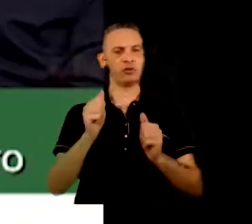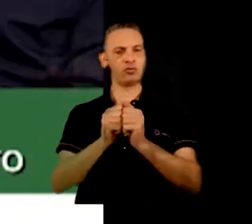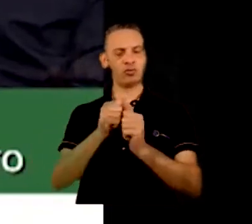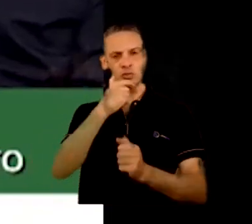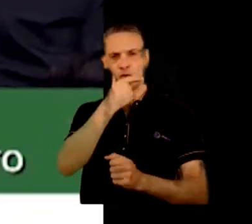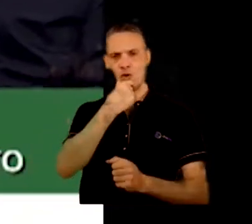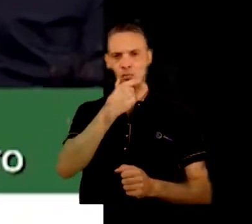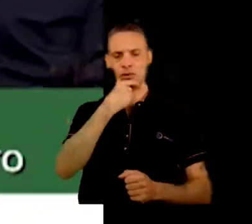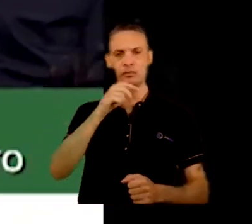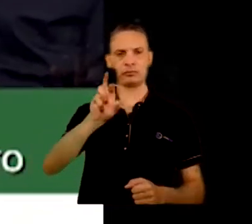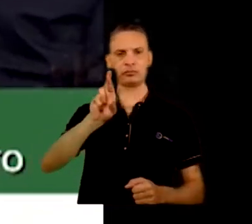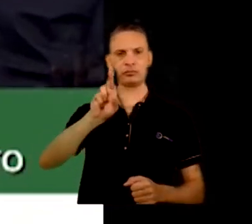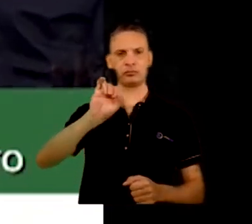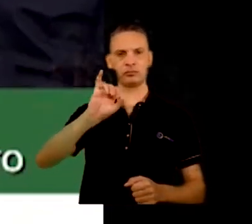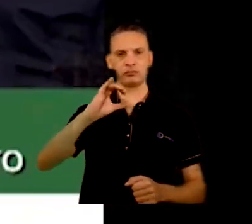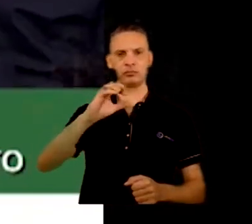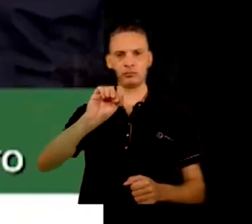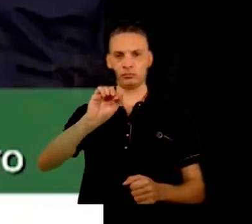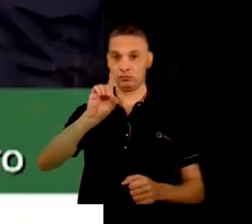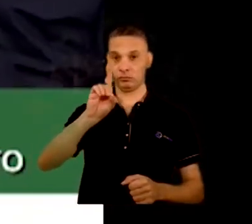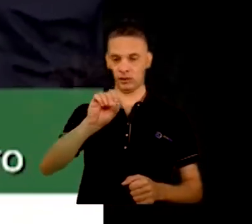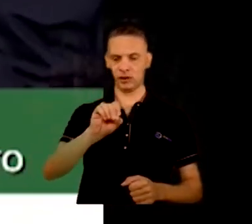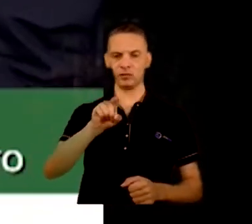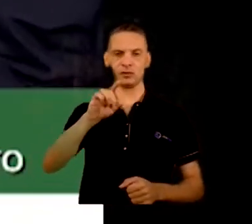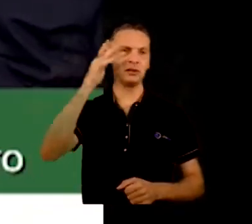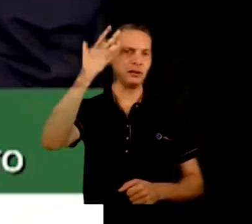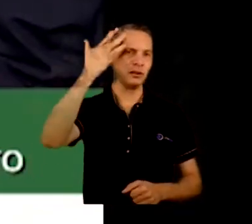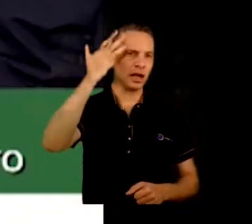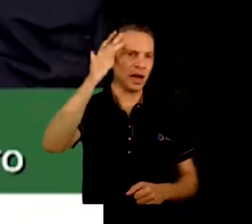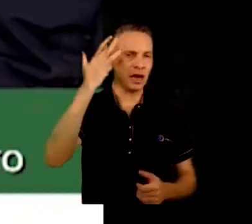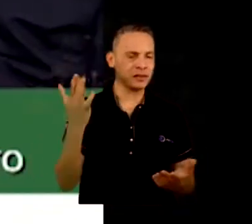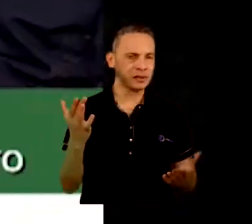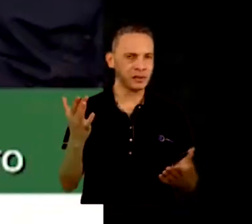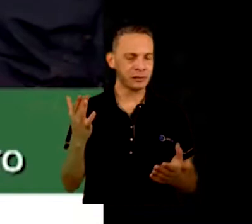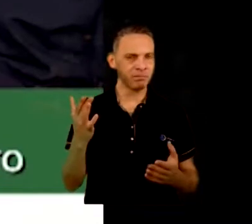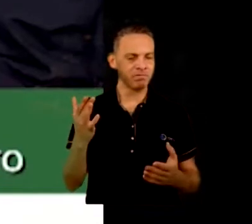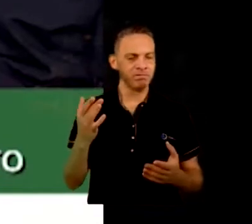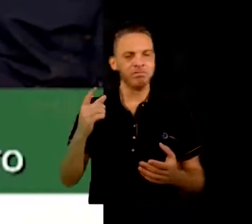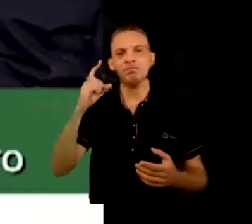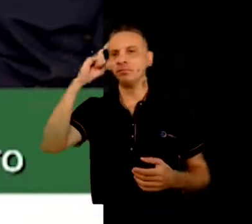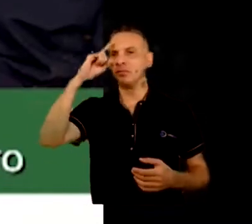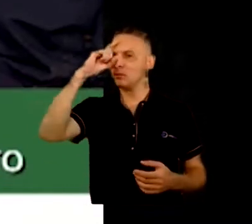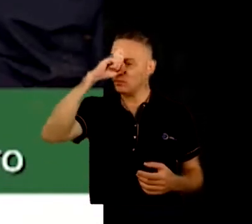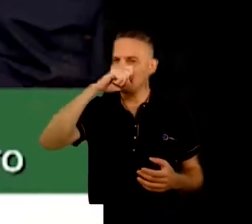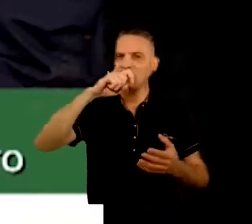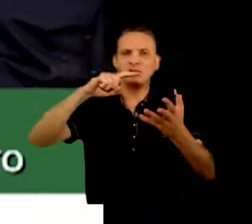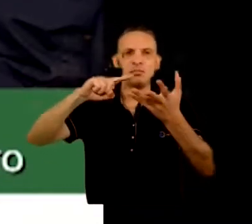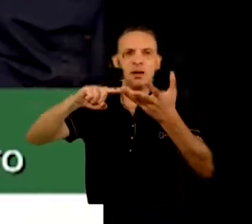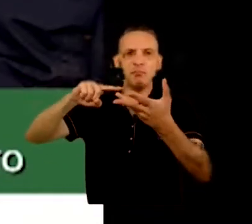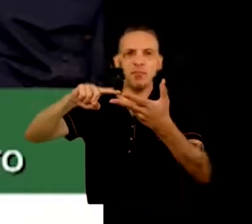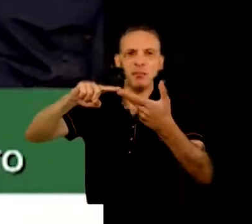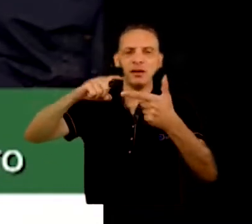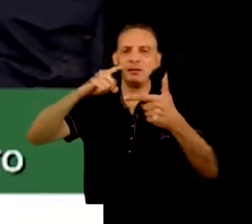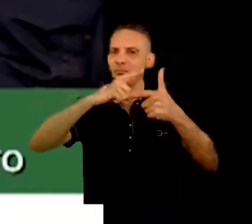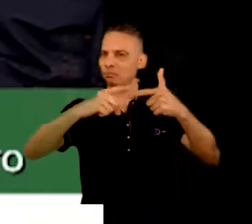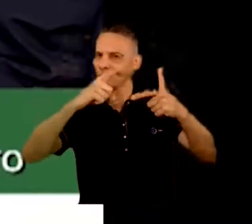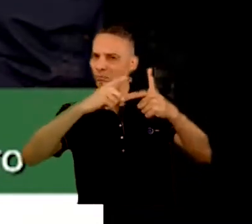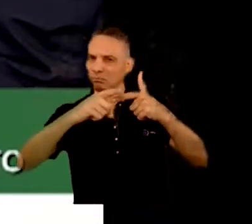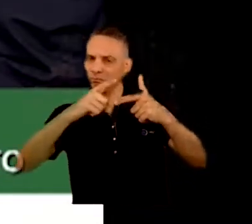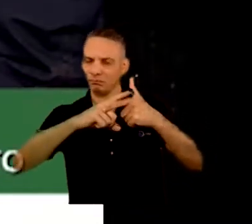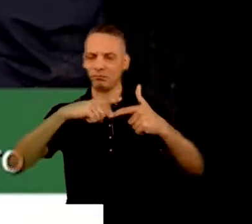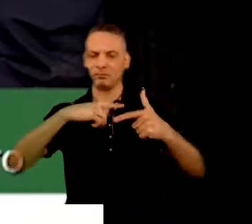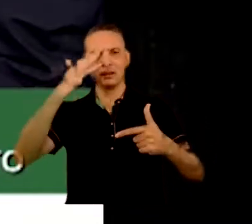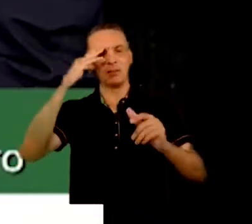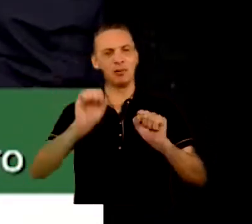você superando, você acha que acredita que superando todas essas dificuldades, eu sei que é difícil fazer uma projeção porque não depende de